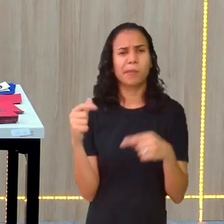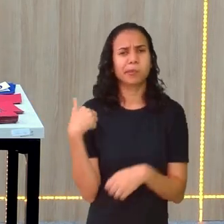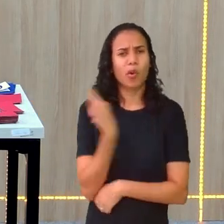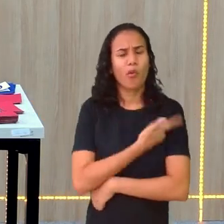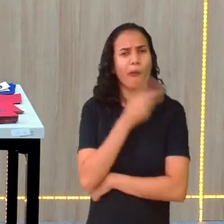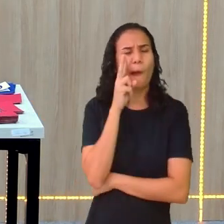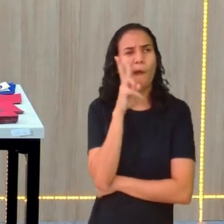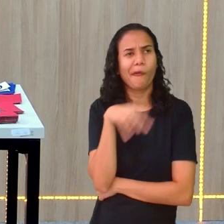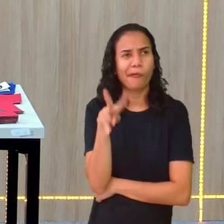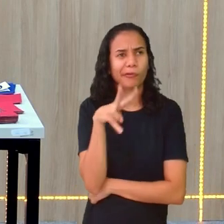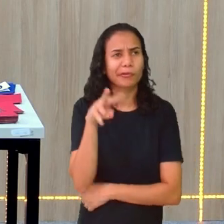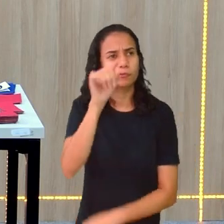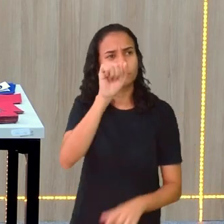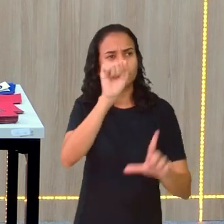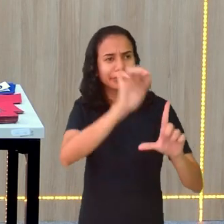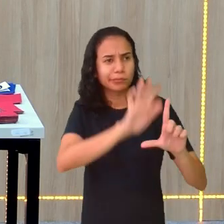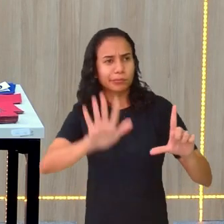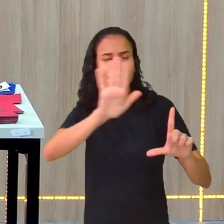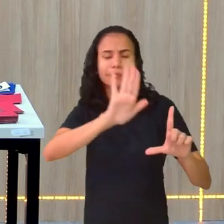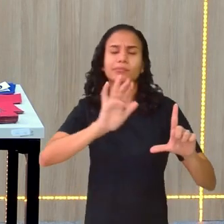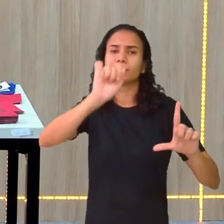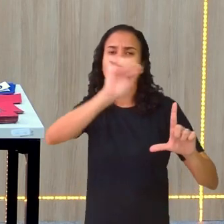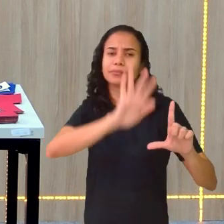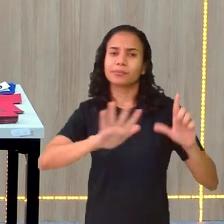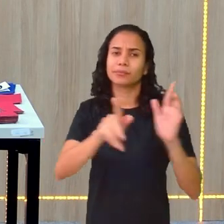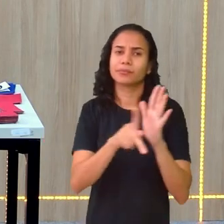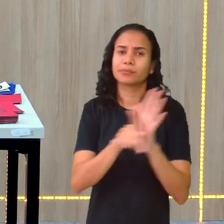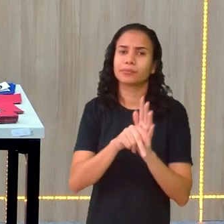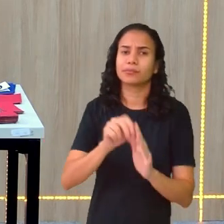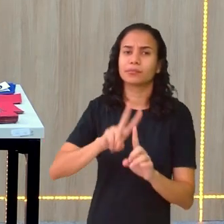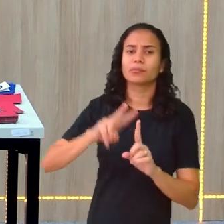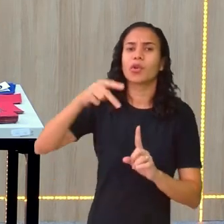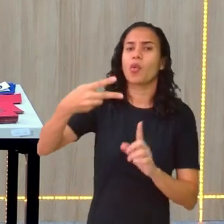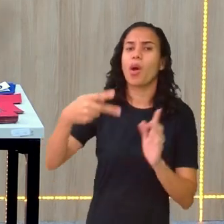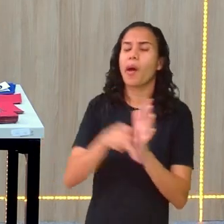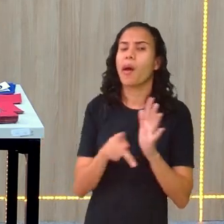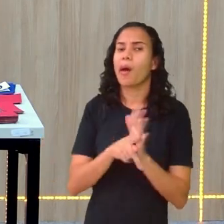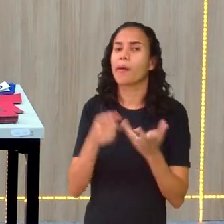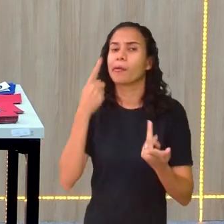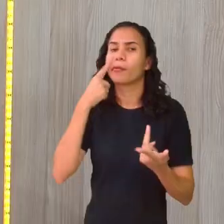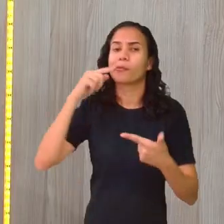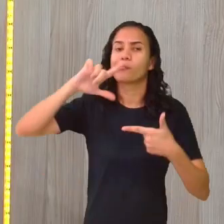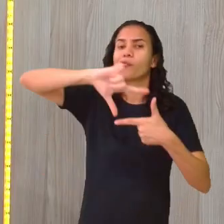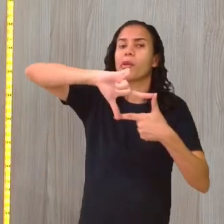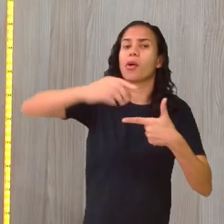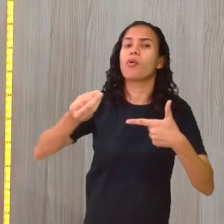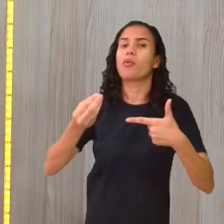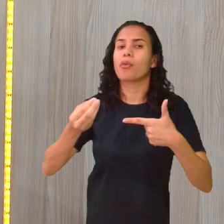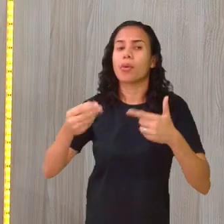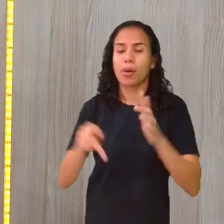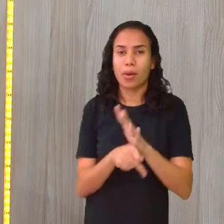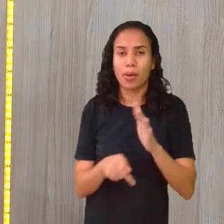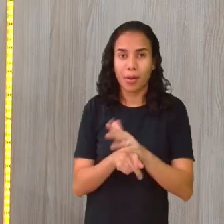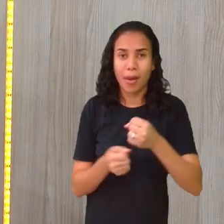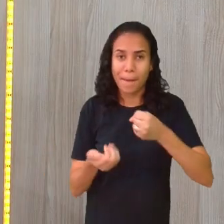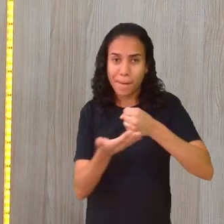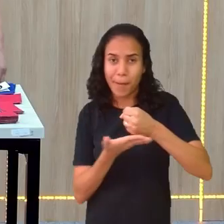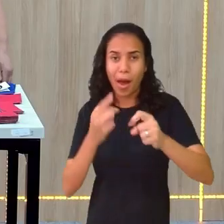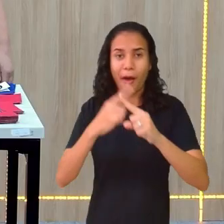viu lá em área que... Qual é a área do quadrado? Qual é a área do retângulo, professora Marta? Base vezes altura.